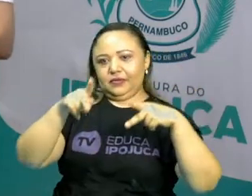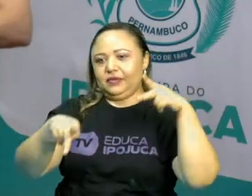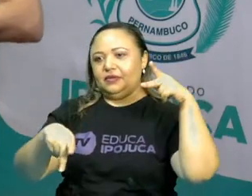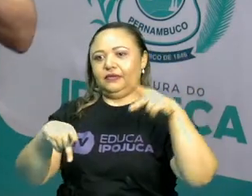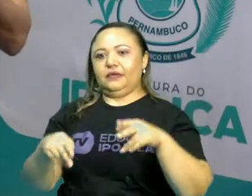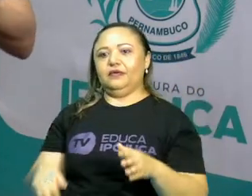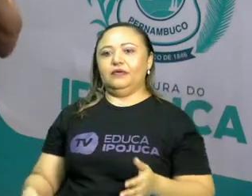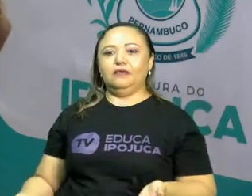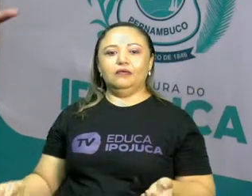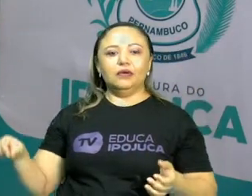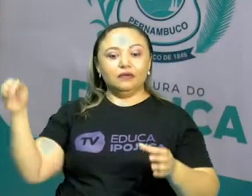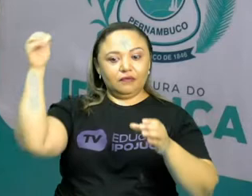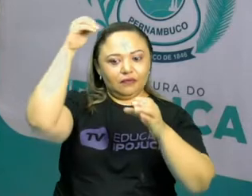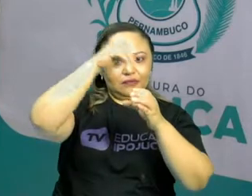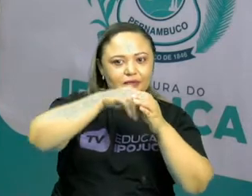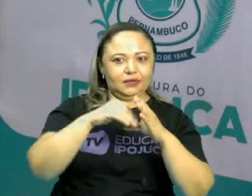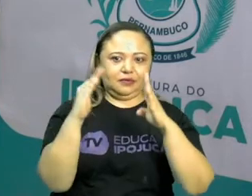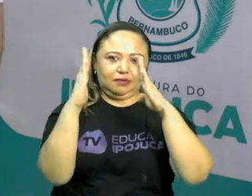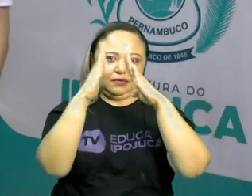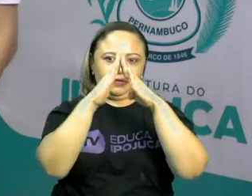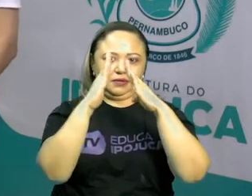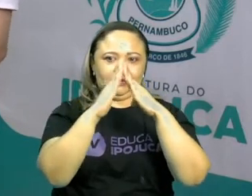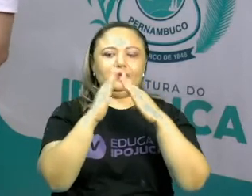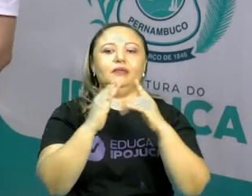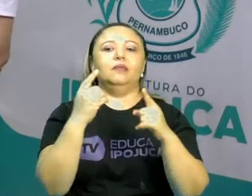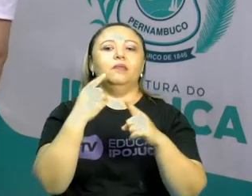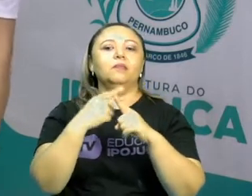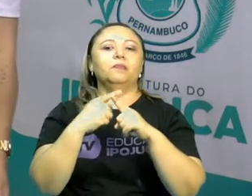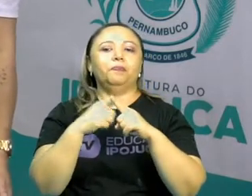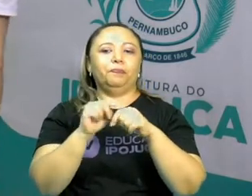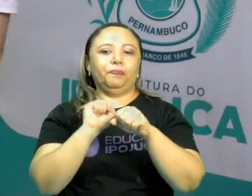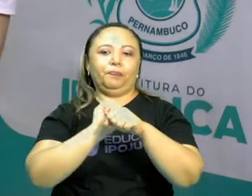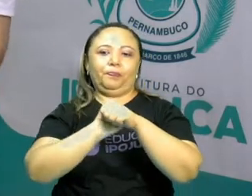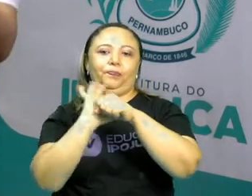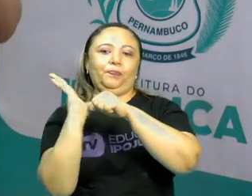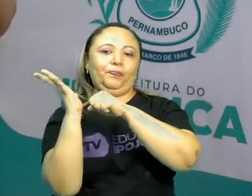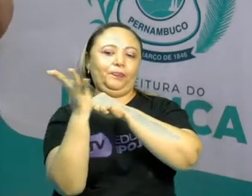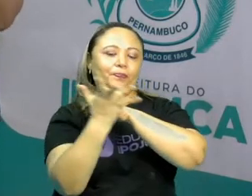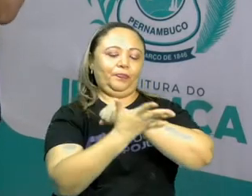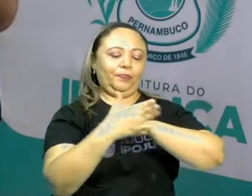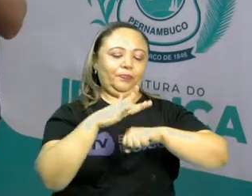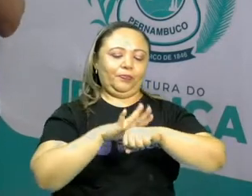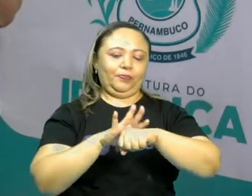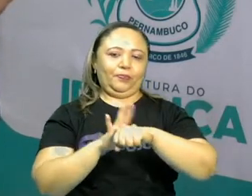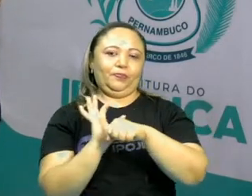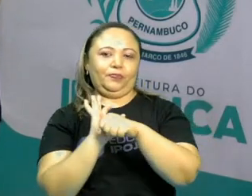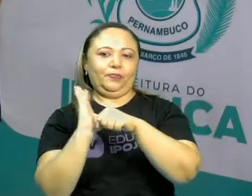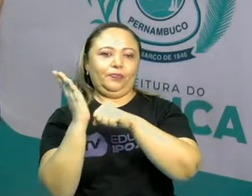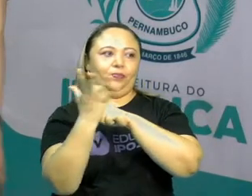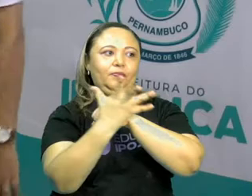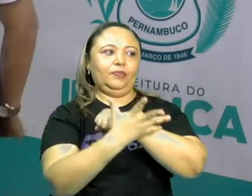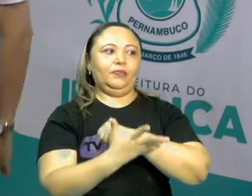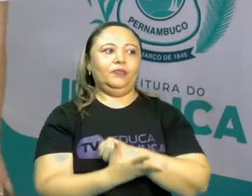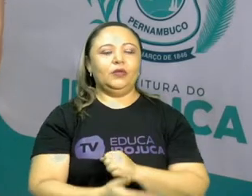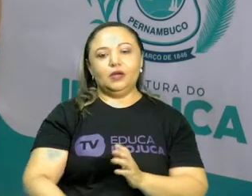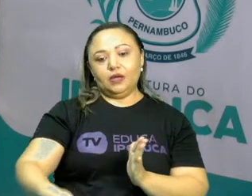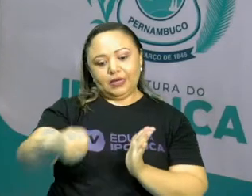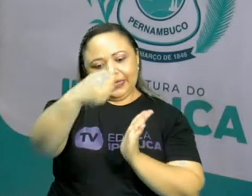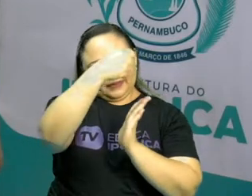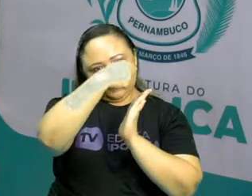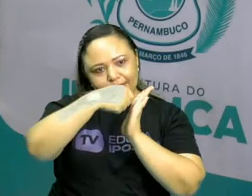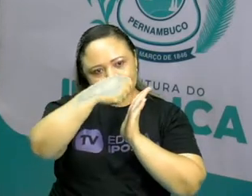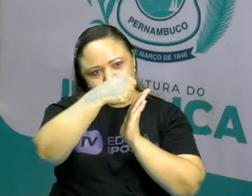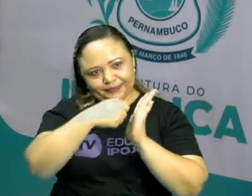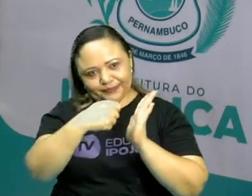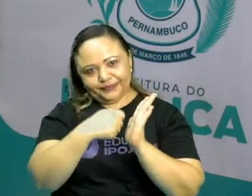Então o exagero estaria aí, não é? E aí vejam aí, anota aí, não esquece, faz as tuas anotações,